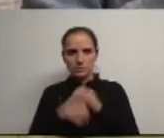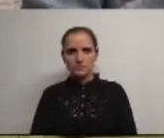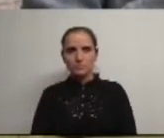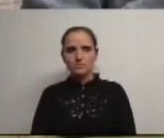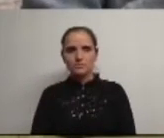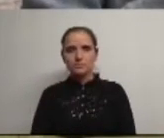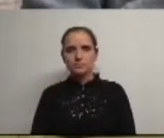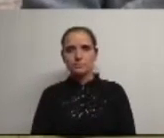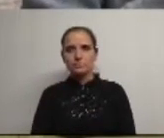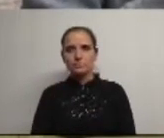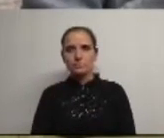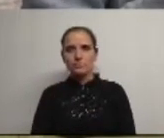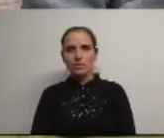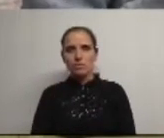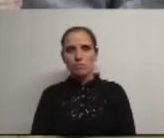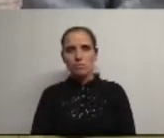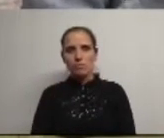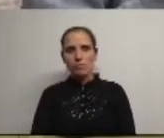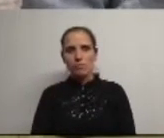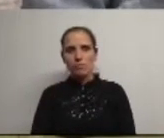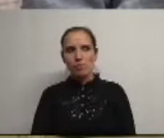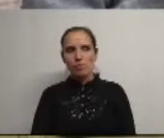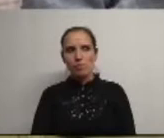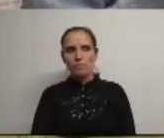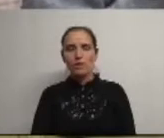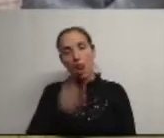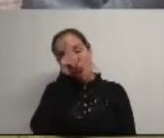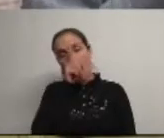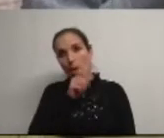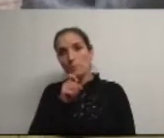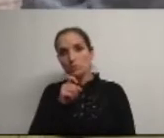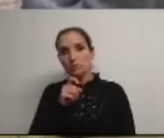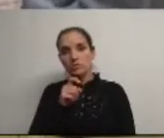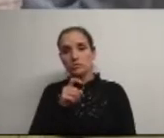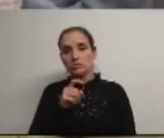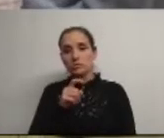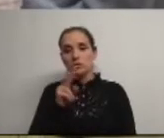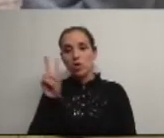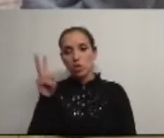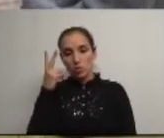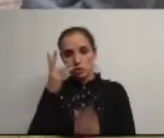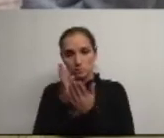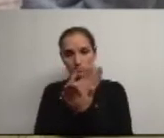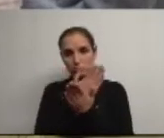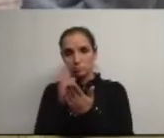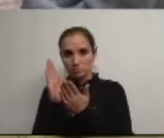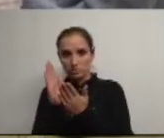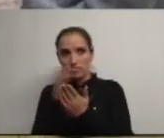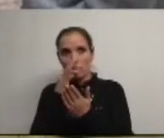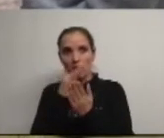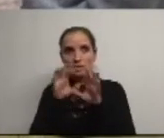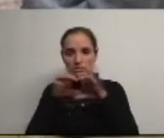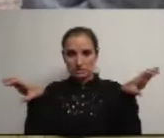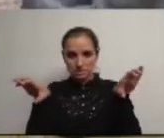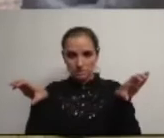nossa sessão e relembro que estão estão previstos dois blocos destinados a discutir o estado do conselho